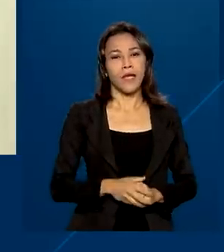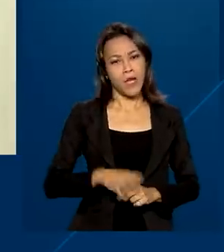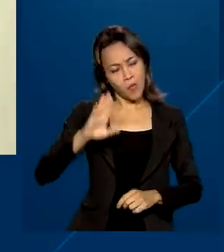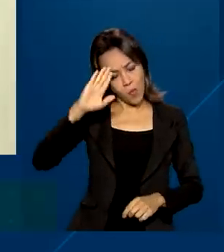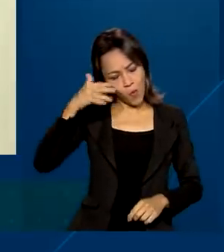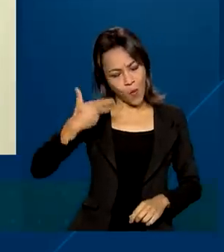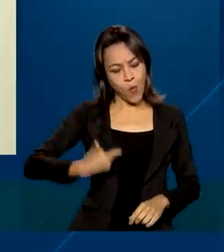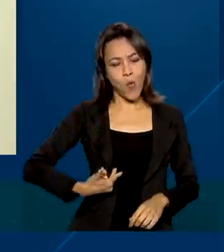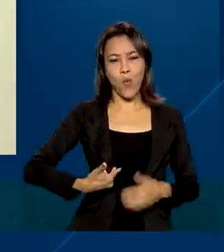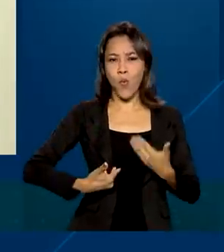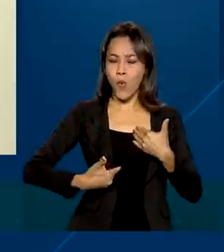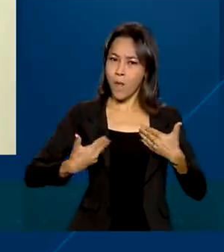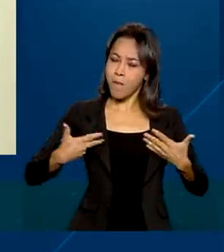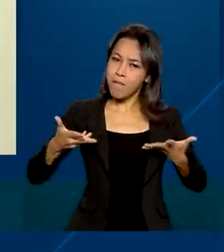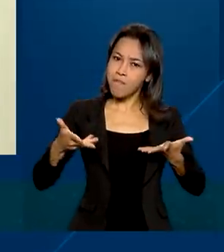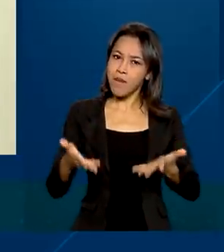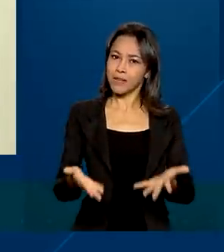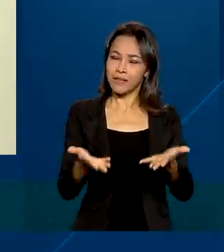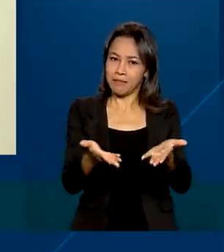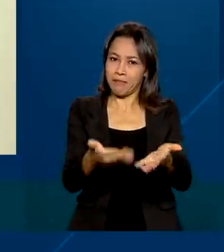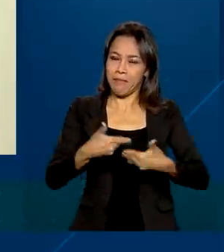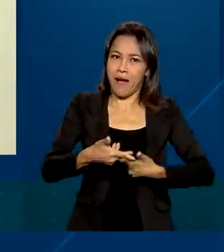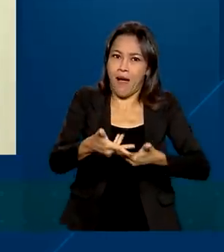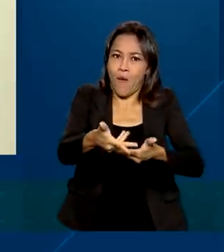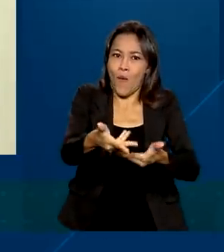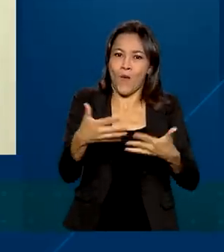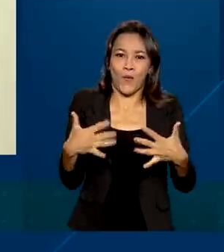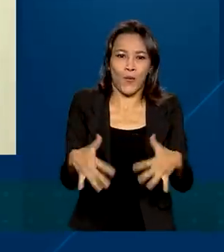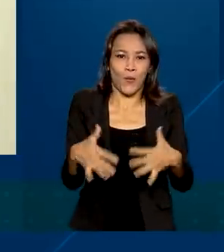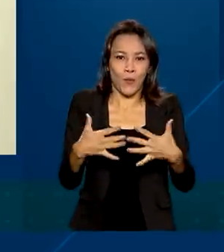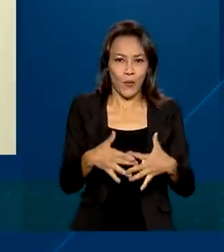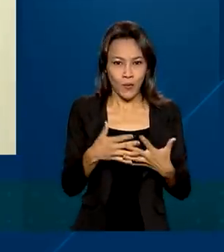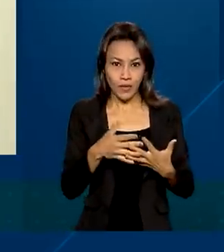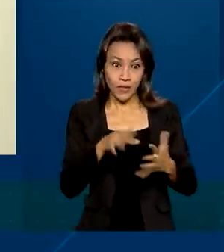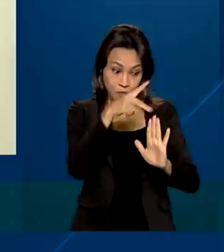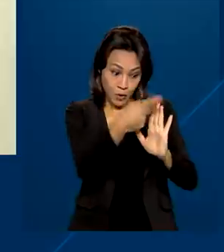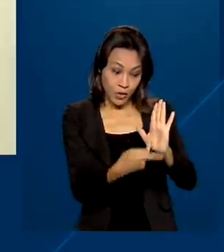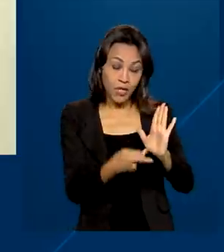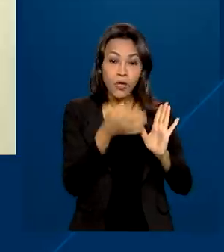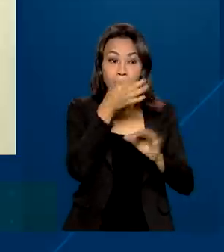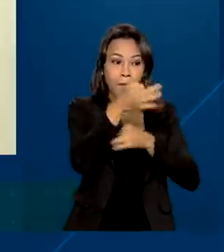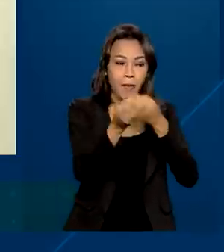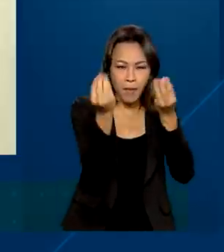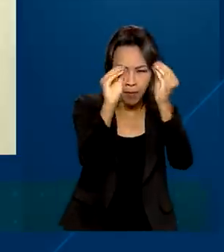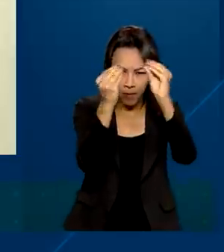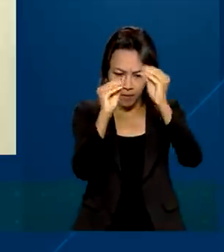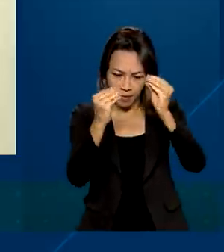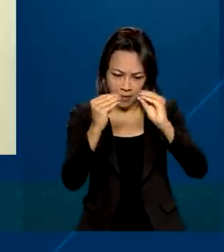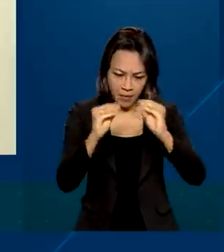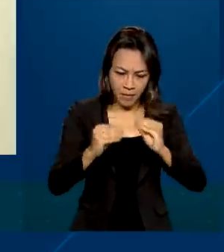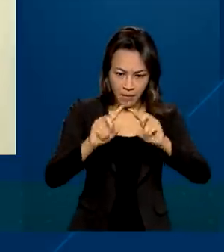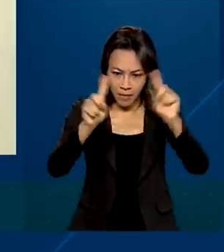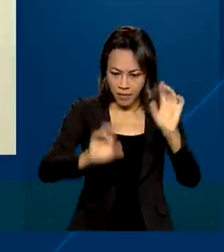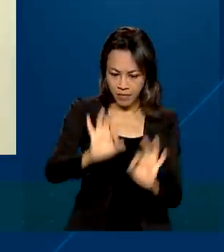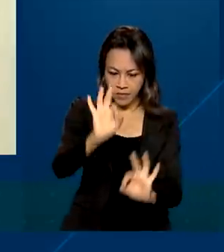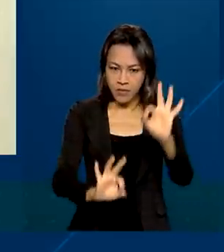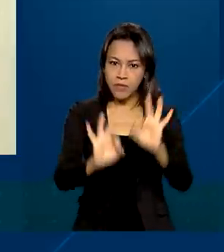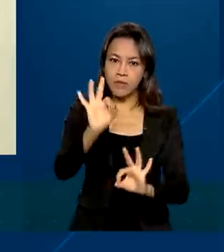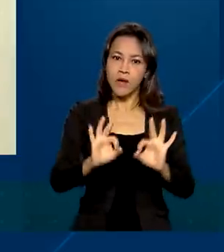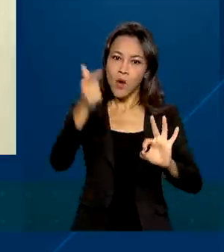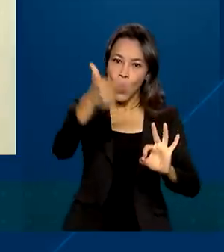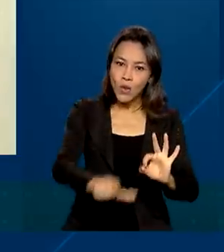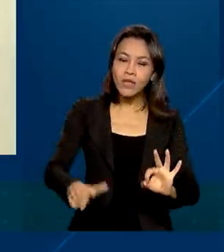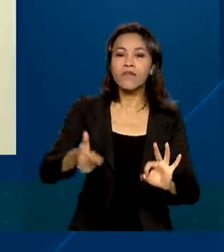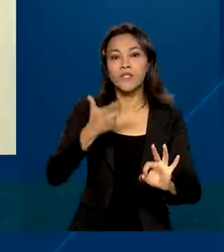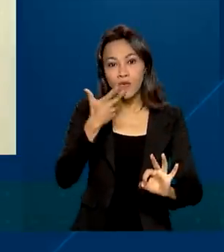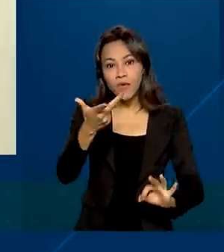desse projeto de construção participativa. Mais uma vez, reforço aqui o